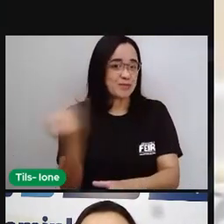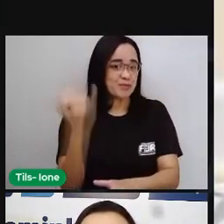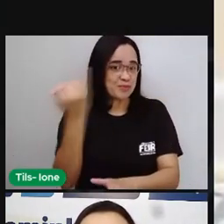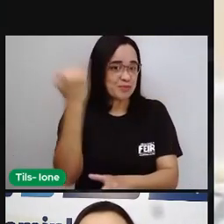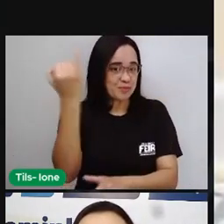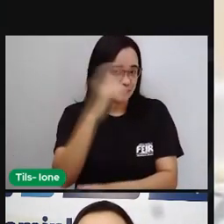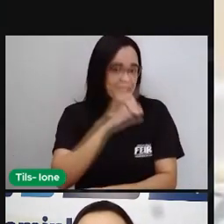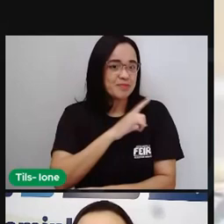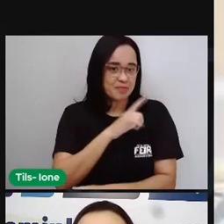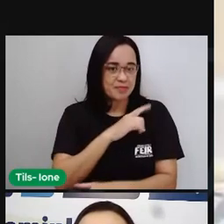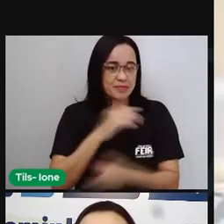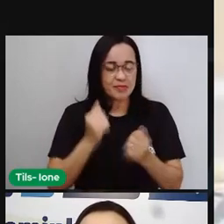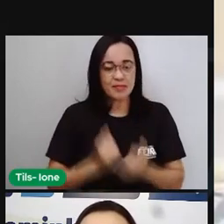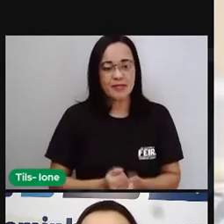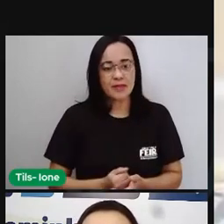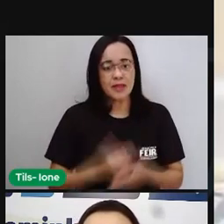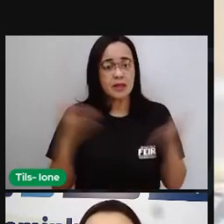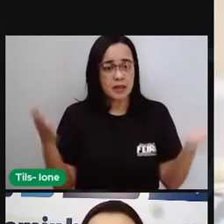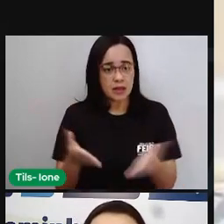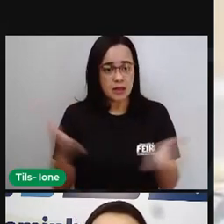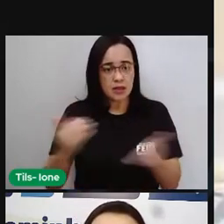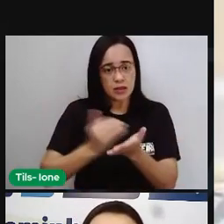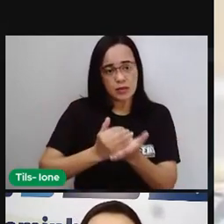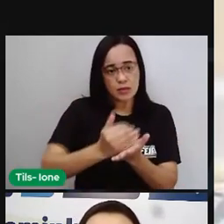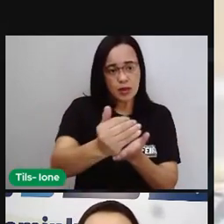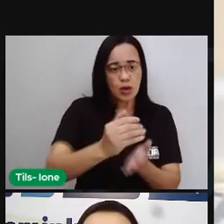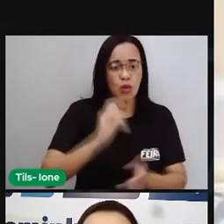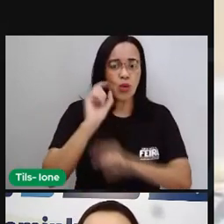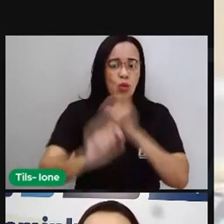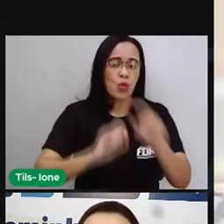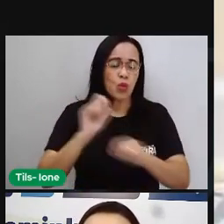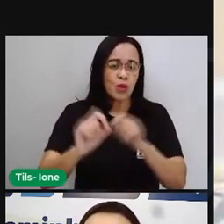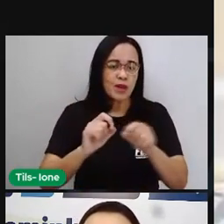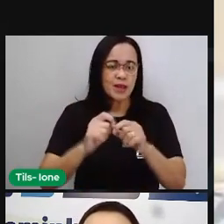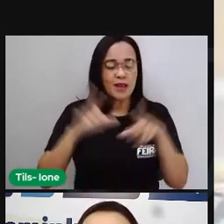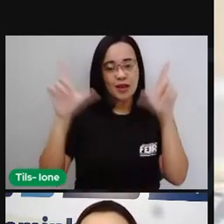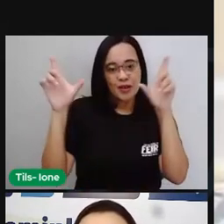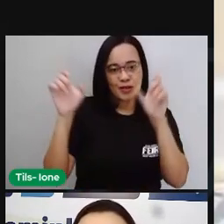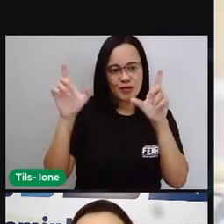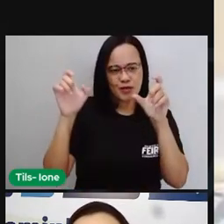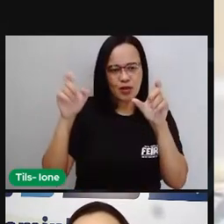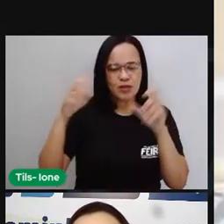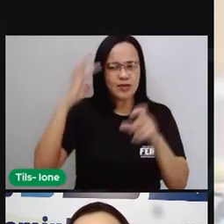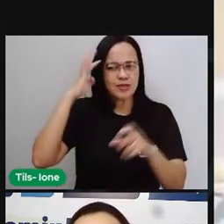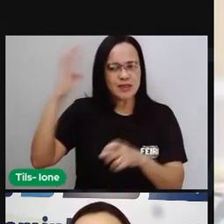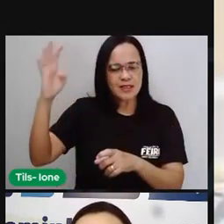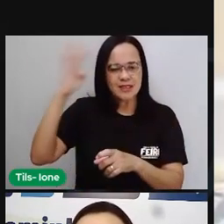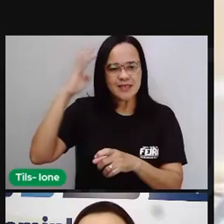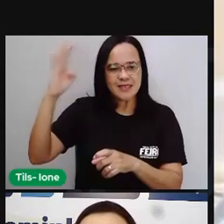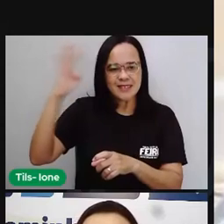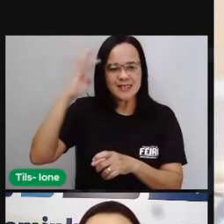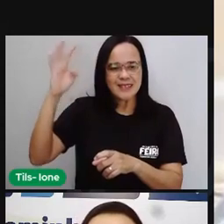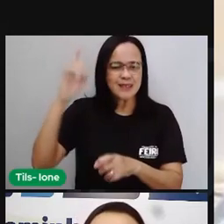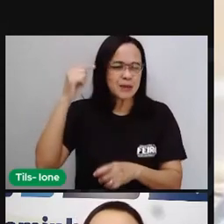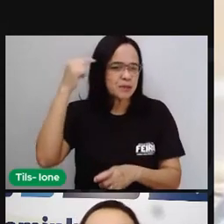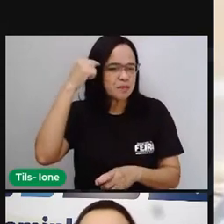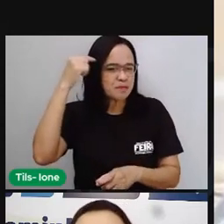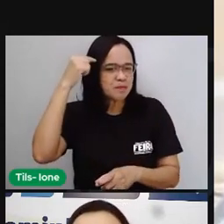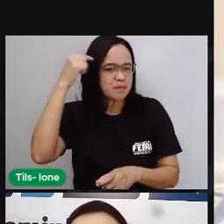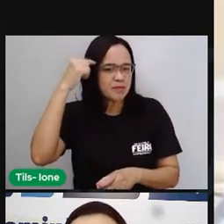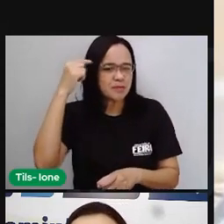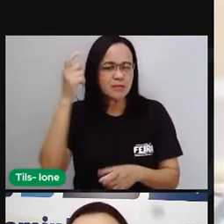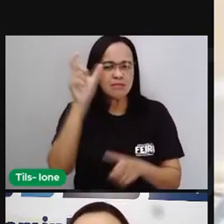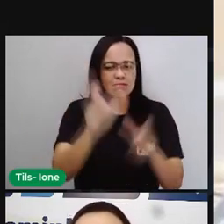E aí, pra começar, pra colocar essa imagem, né? Pra gente refletir, a gente pensar no quanto o avô,